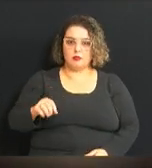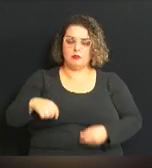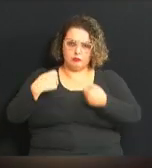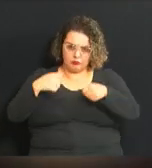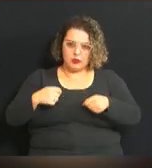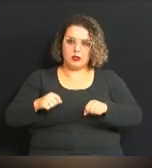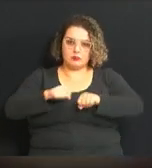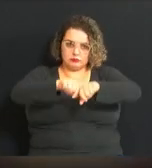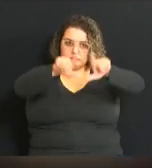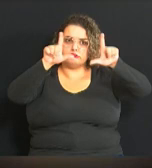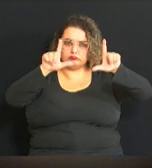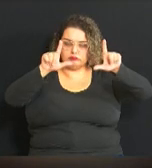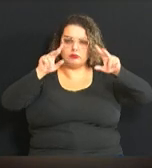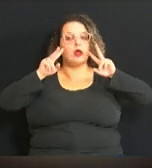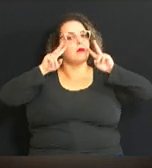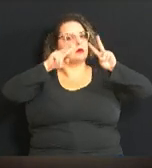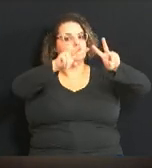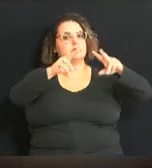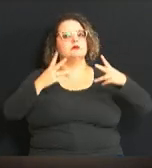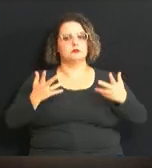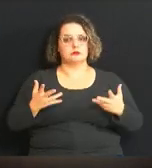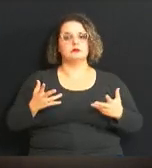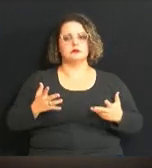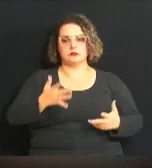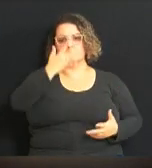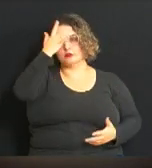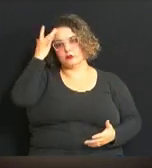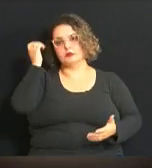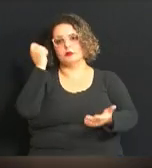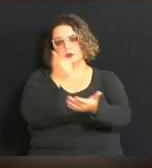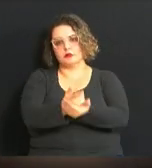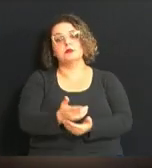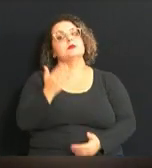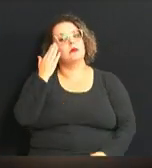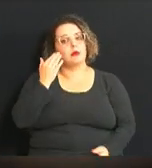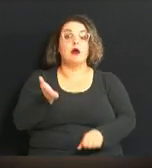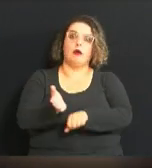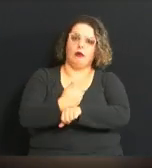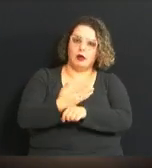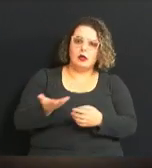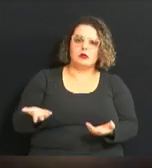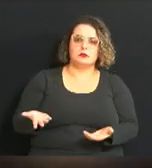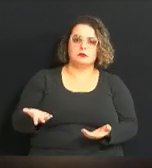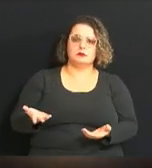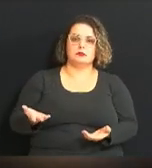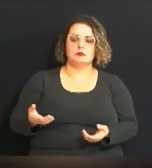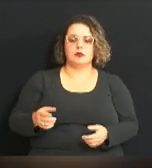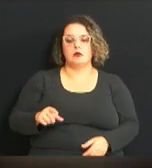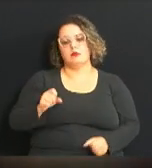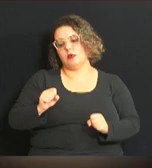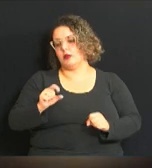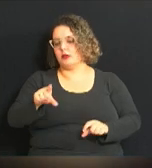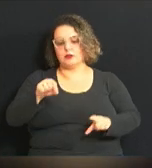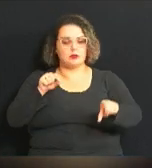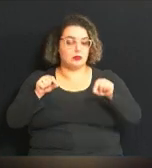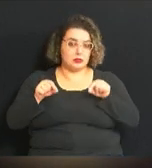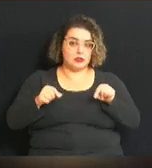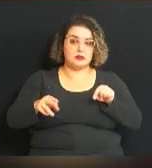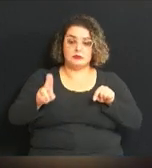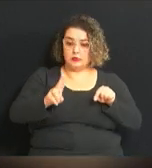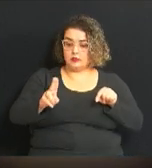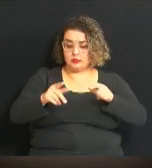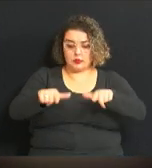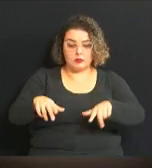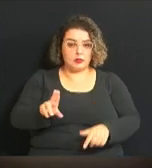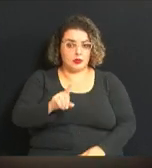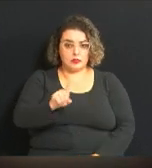é plausível que o consumidor tenha que saber antes, para ficar a seu critério utilizar o estabelecimento ou